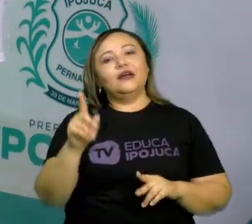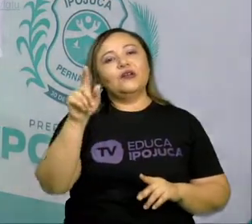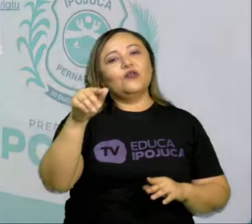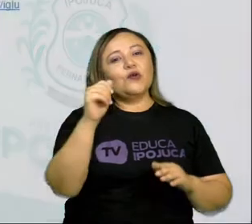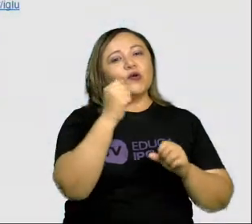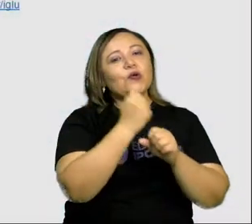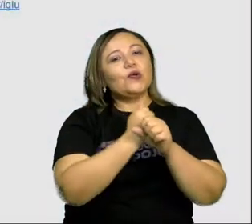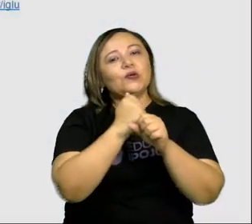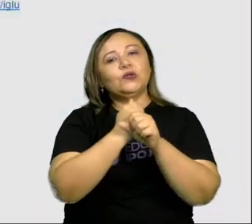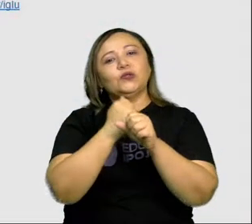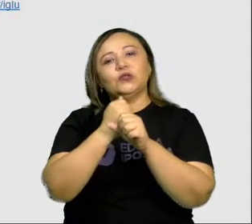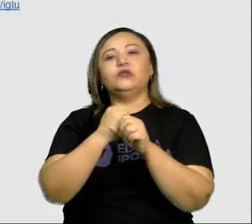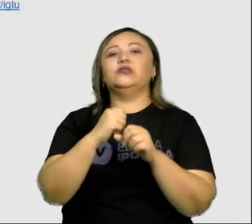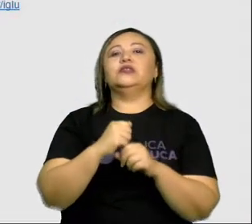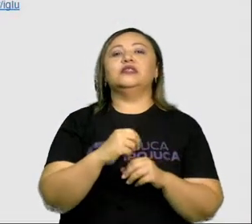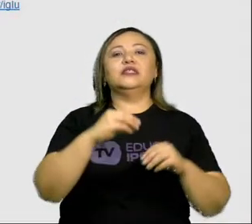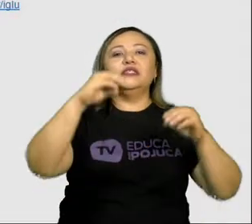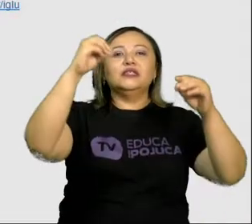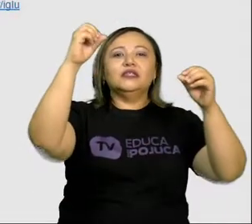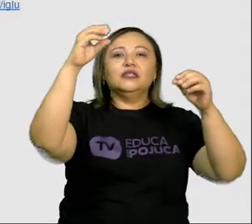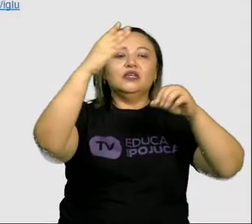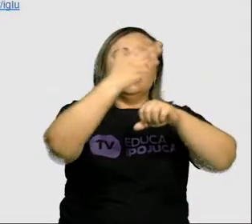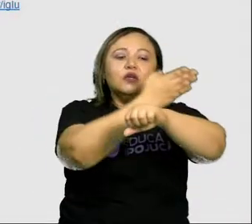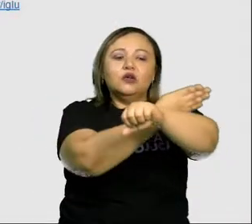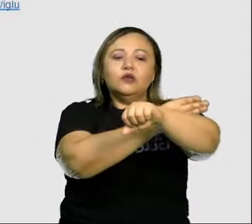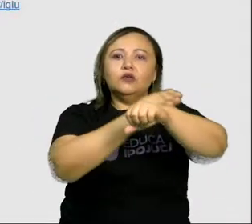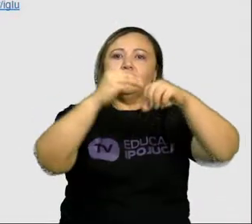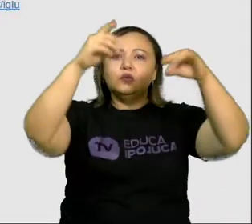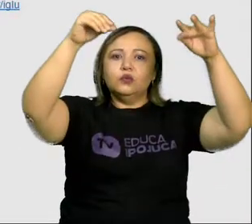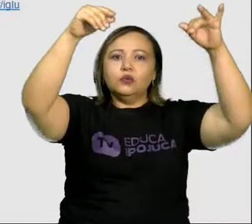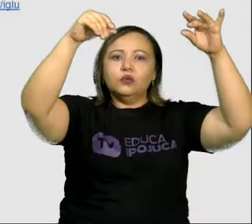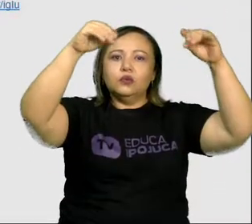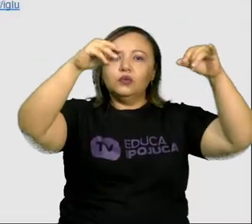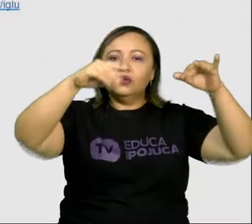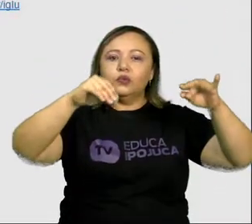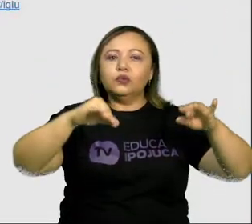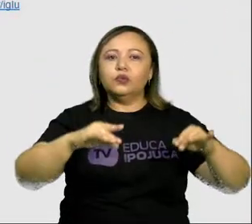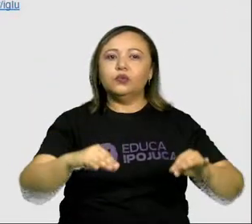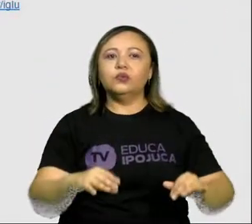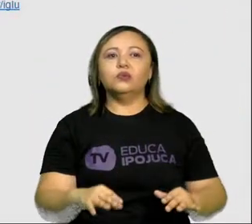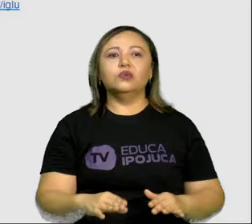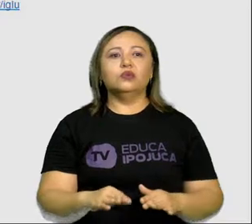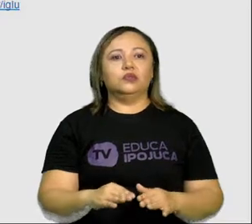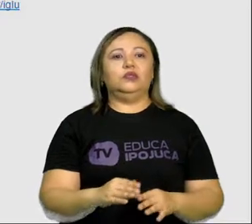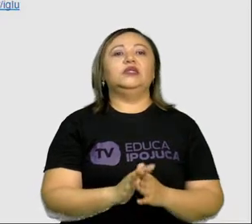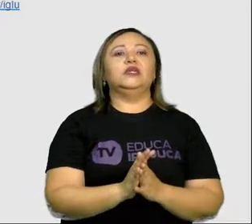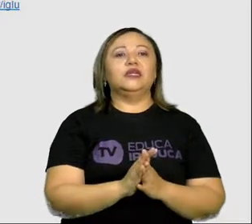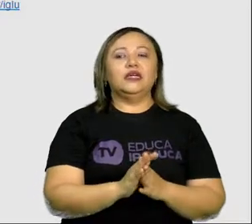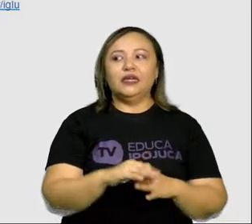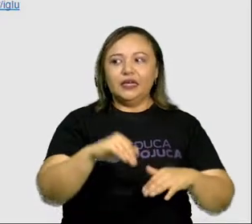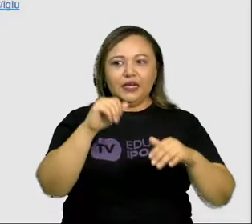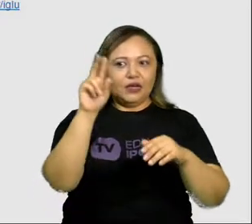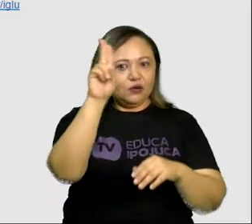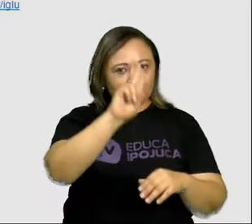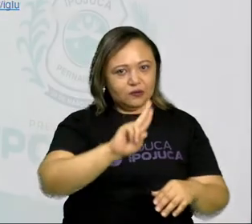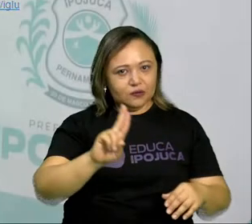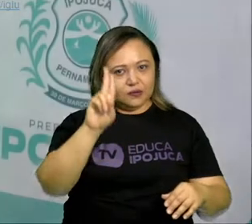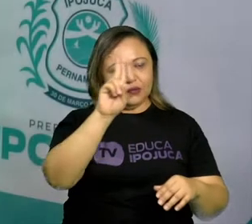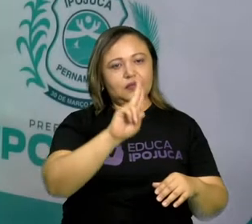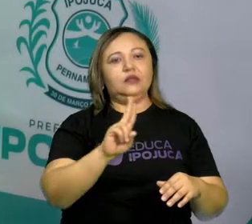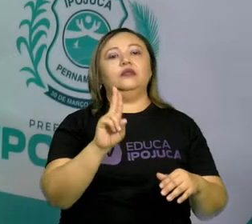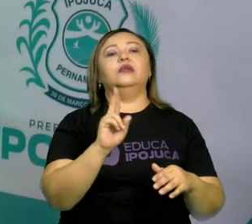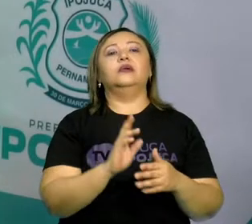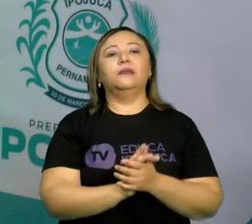uma construção feita de neve e gelo, usada como abrigo contra o frio extremo em regiões